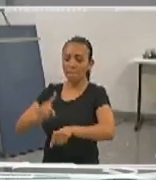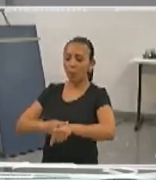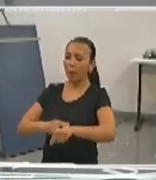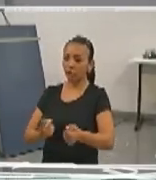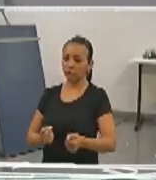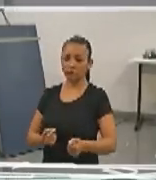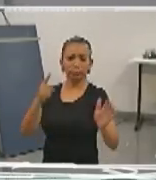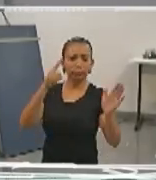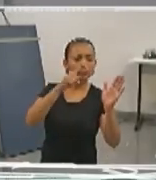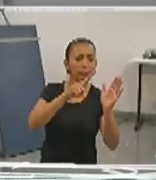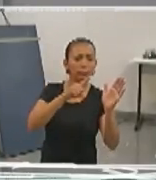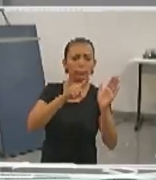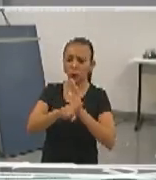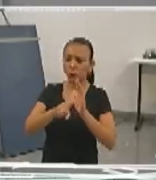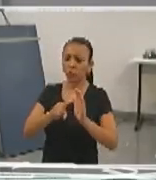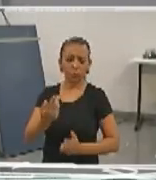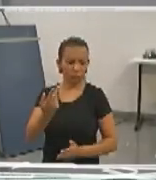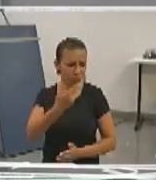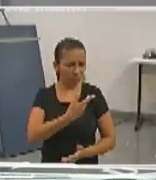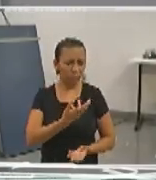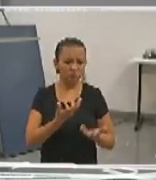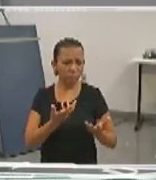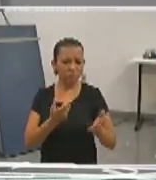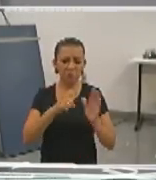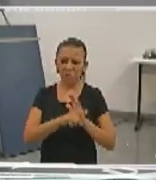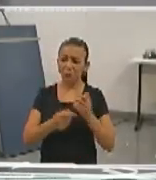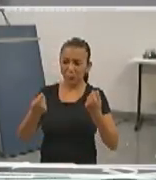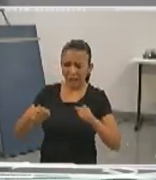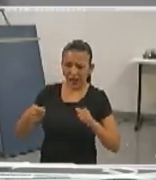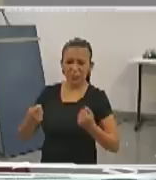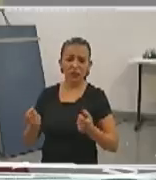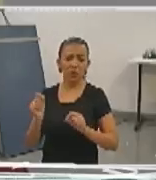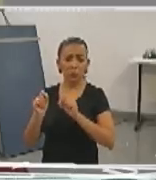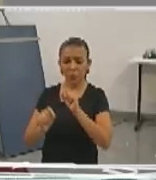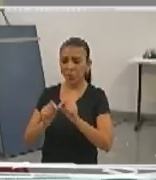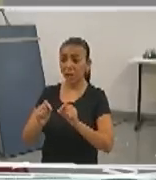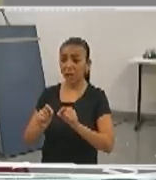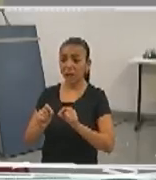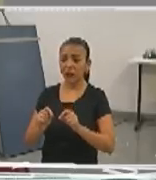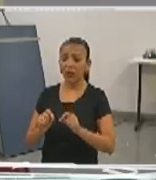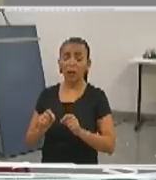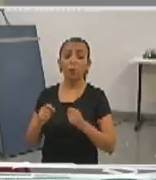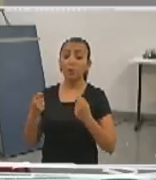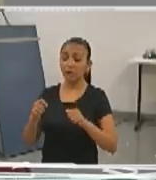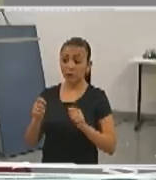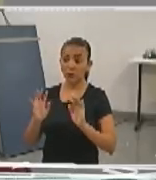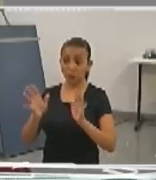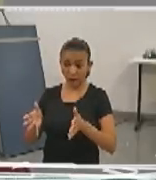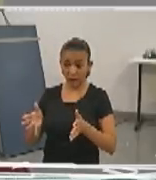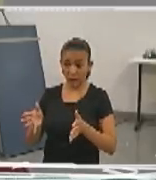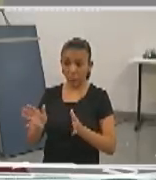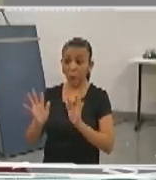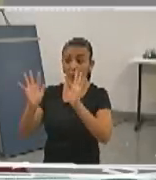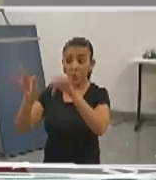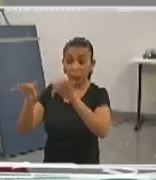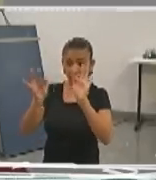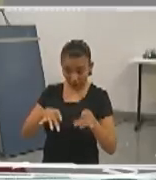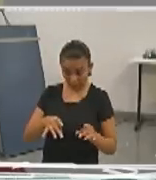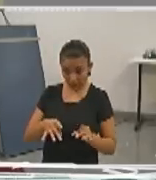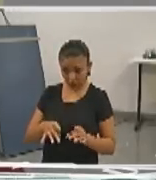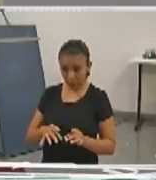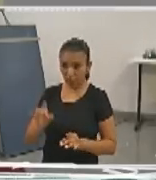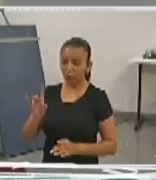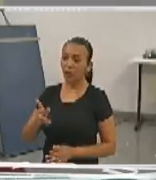novamente aos candidatos se eles precisam de alguma coisa. Eu recomendaria que fôssemos nos encaminhando para o encerramento, que são